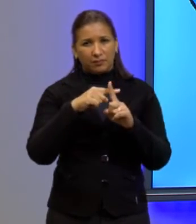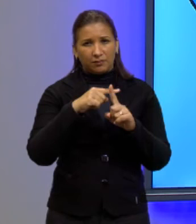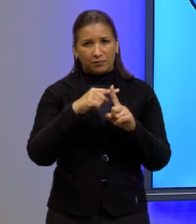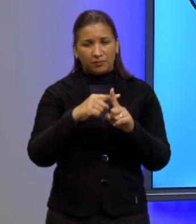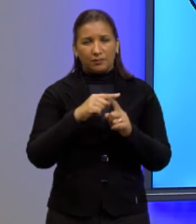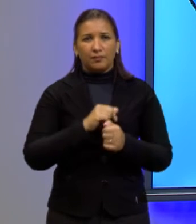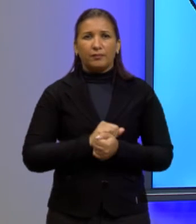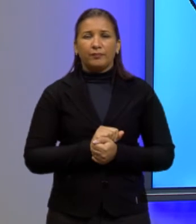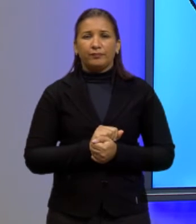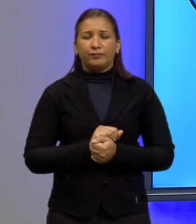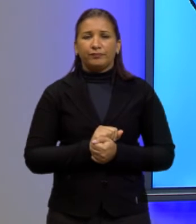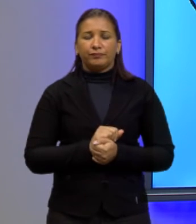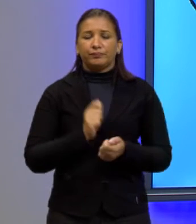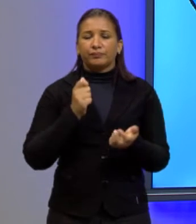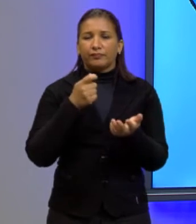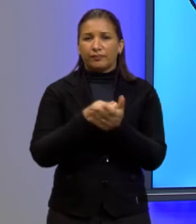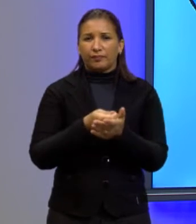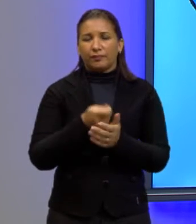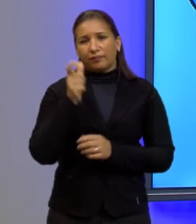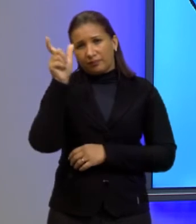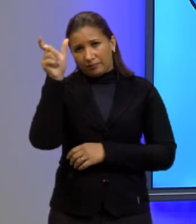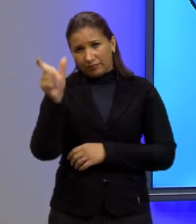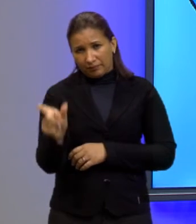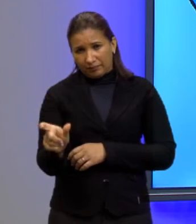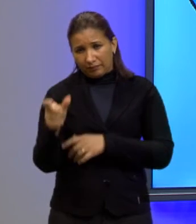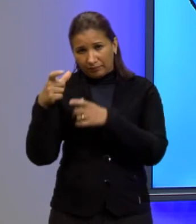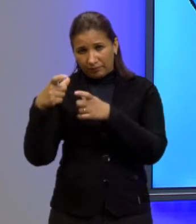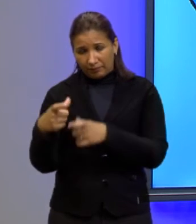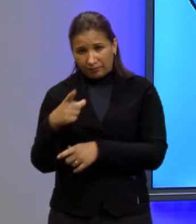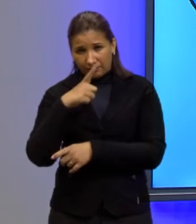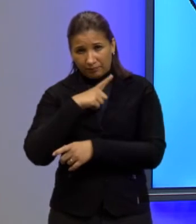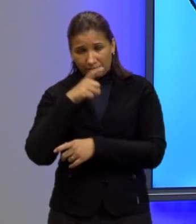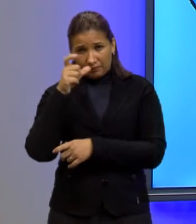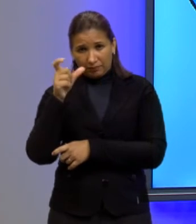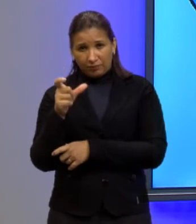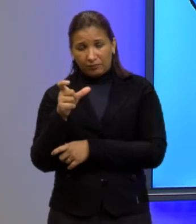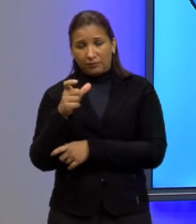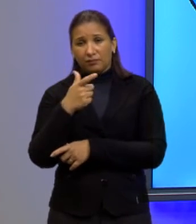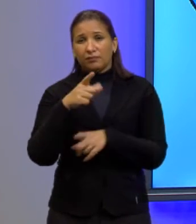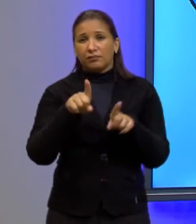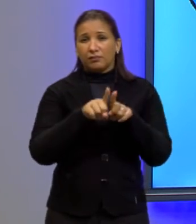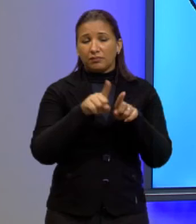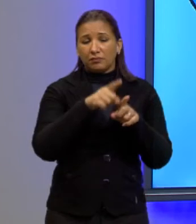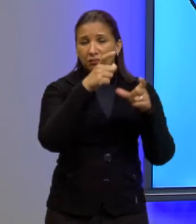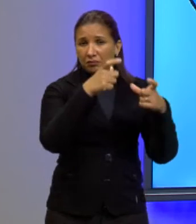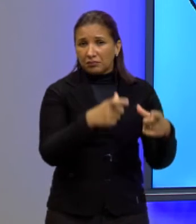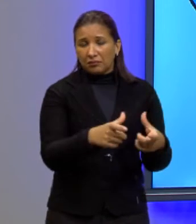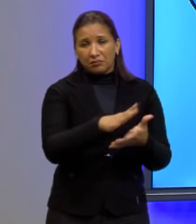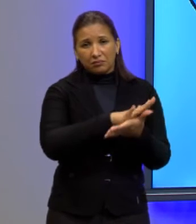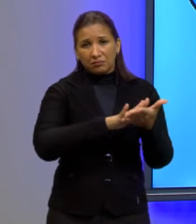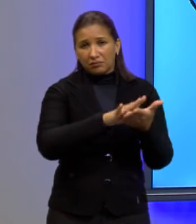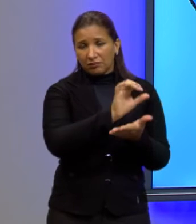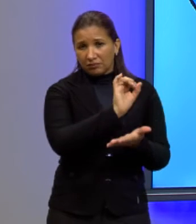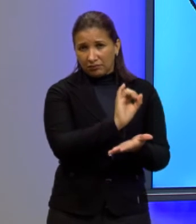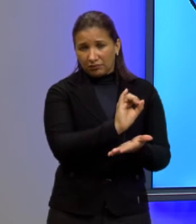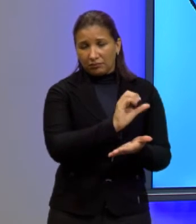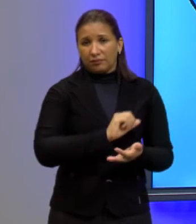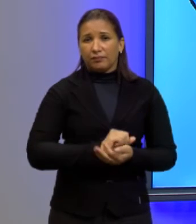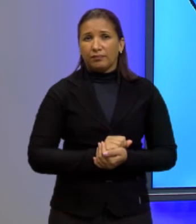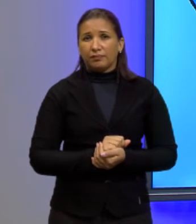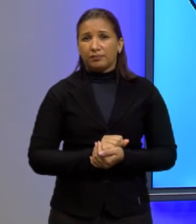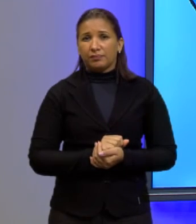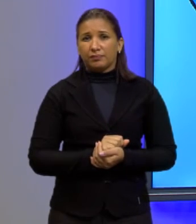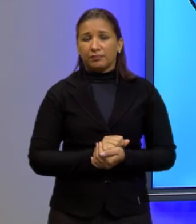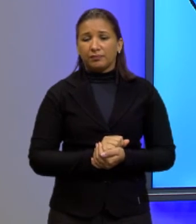o valor que é pago pelos lugares ocupados e o valor que é pago pelos lugares vagos certo então